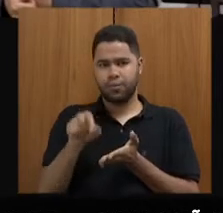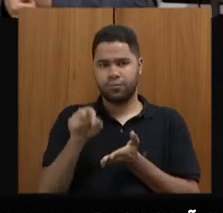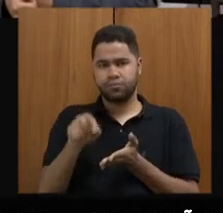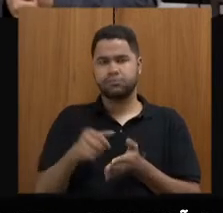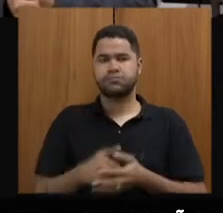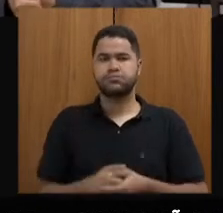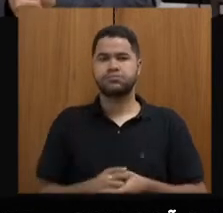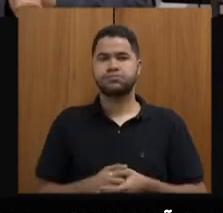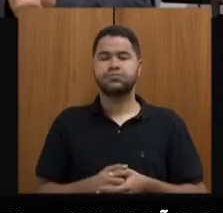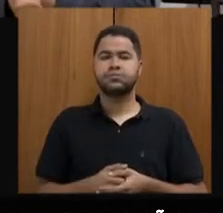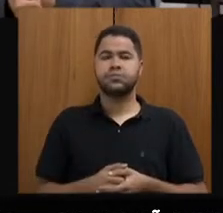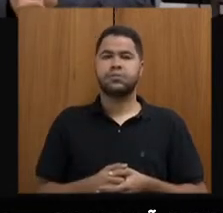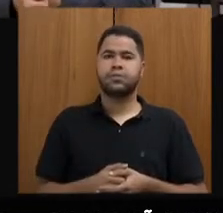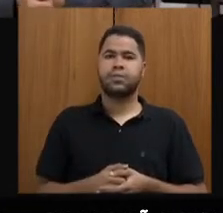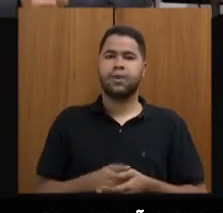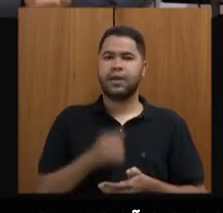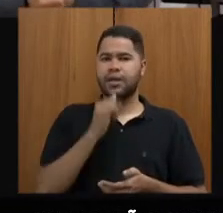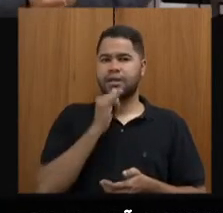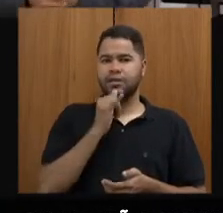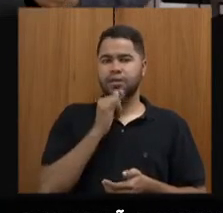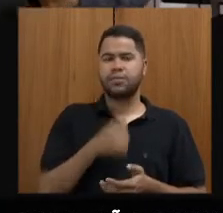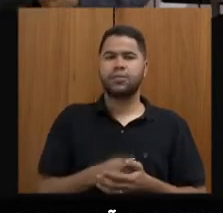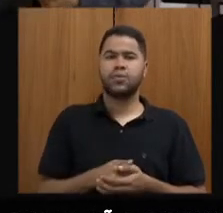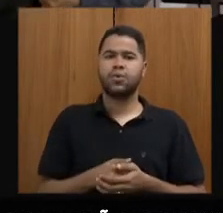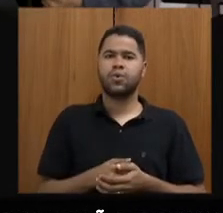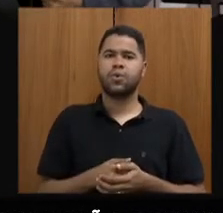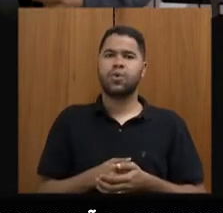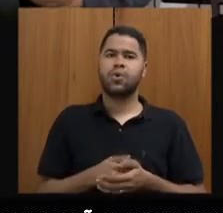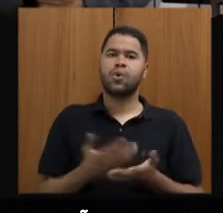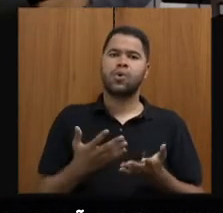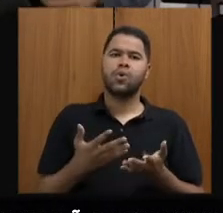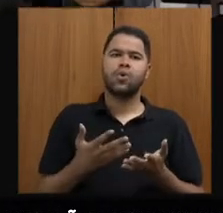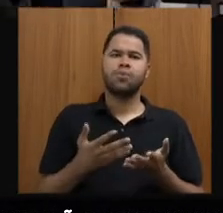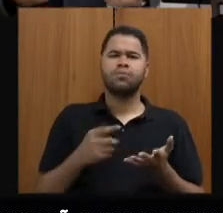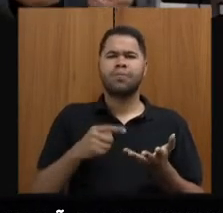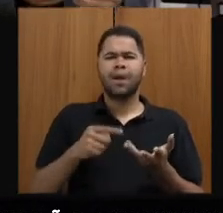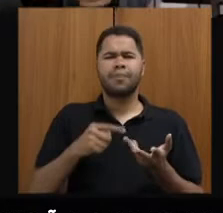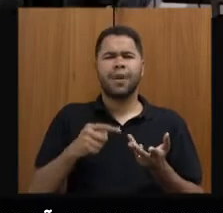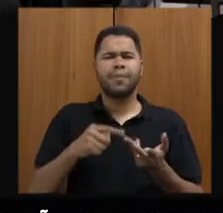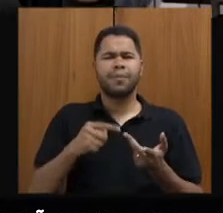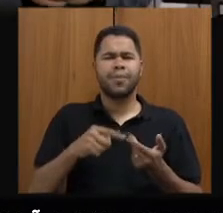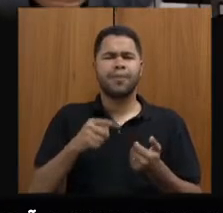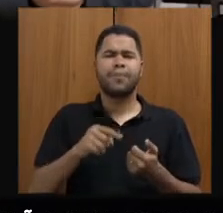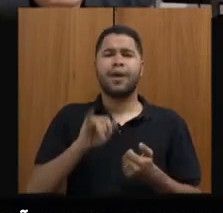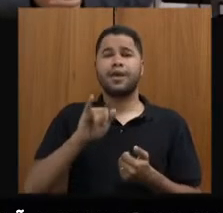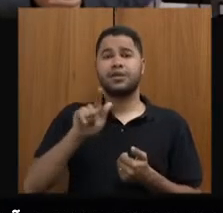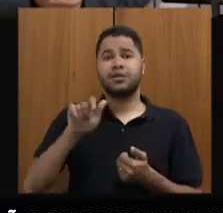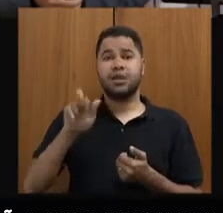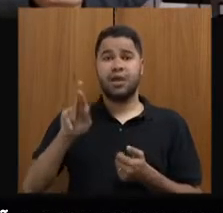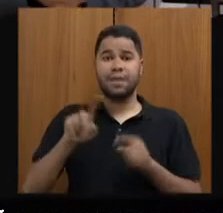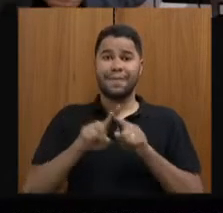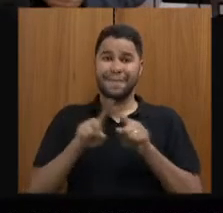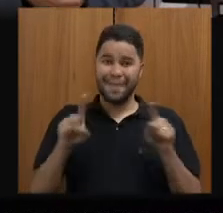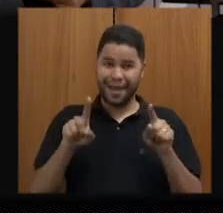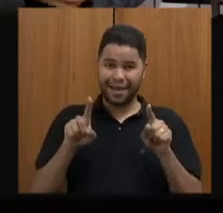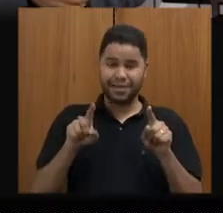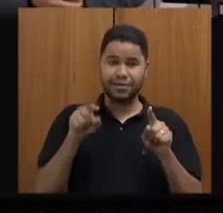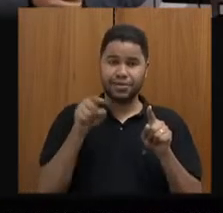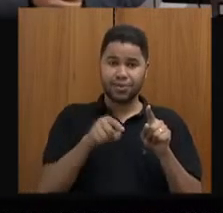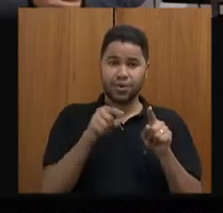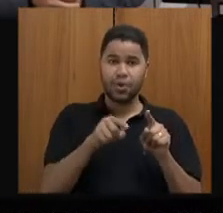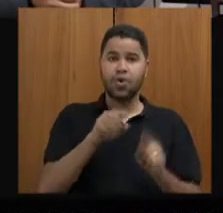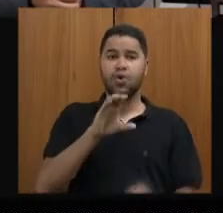para as IGRs, para o trade, para o convention, para as IGRs até que sim, mas para o